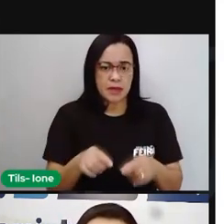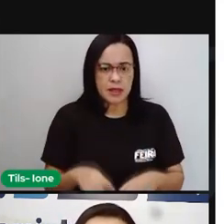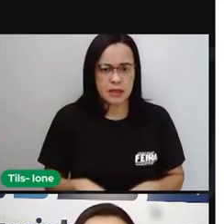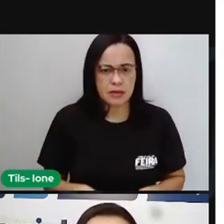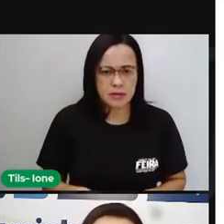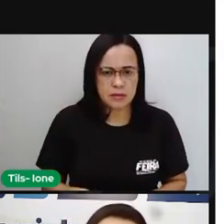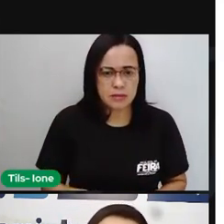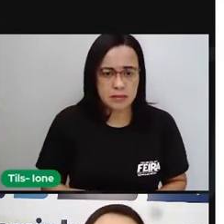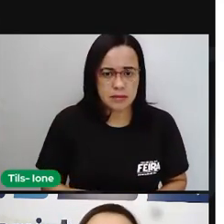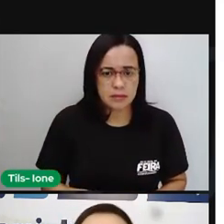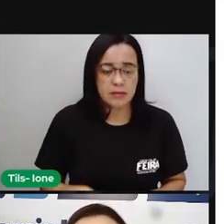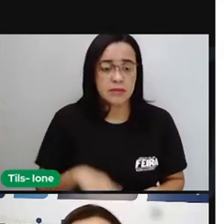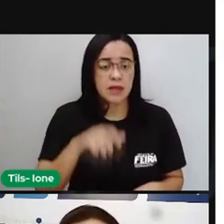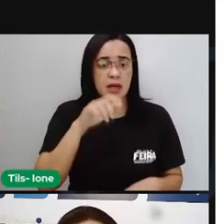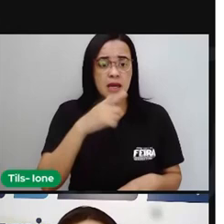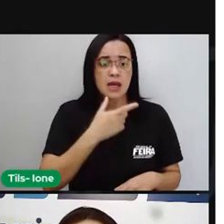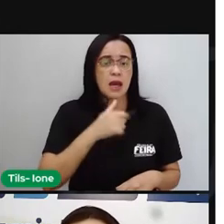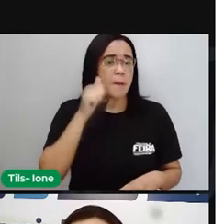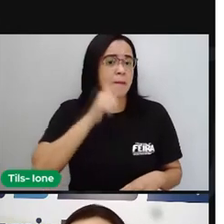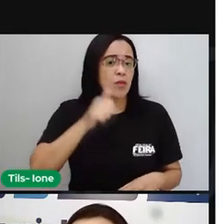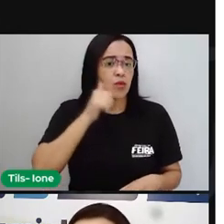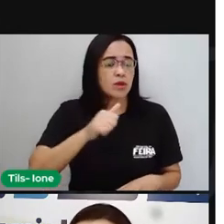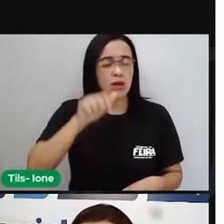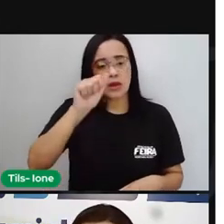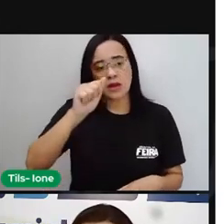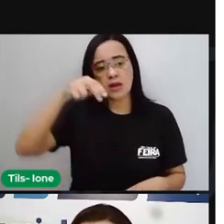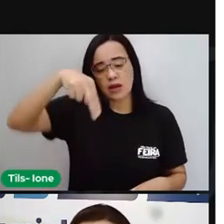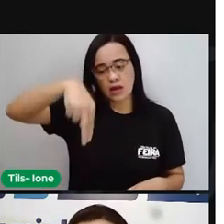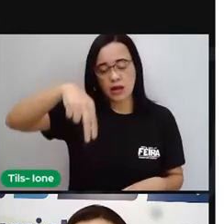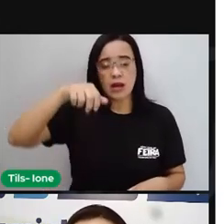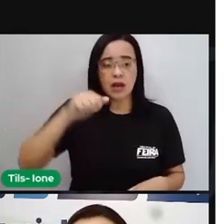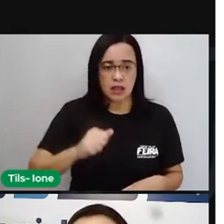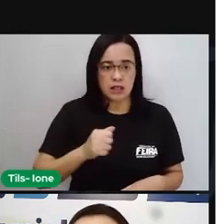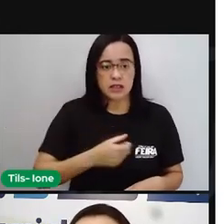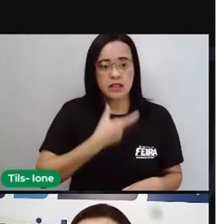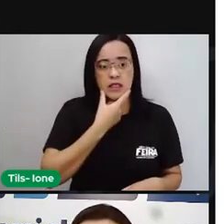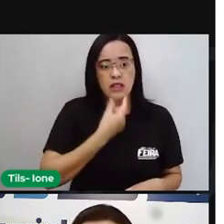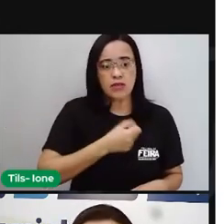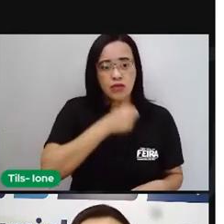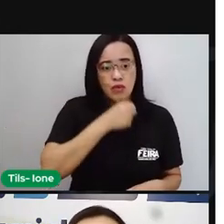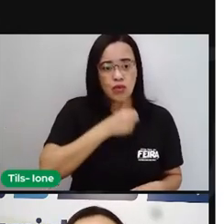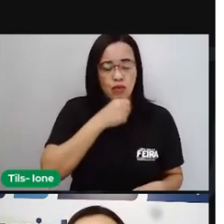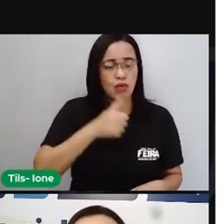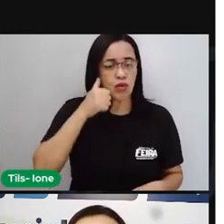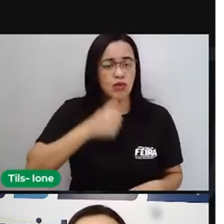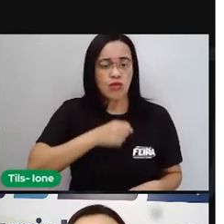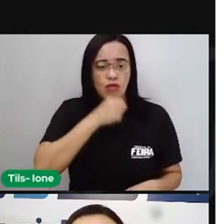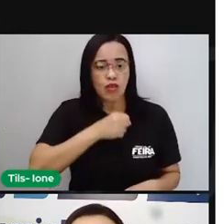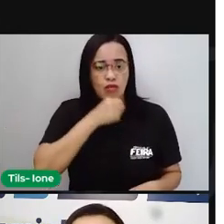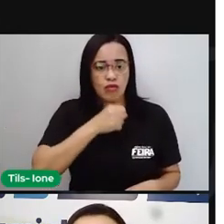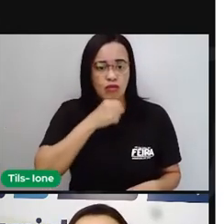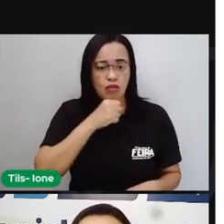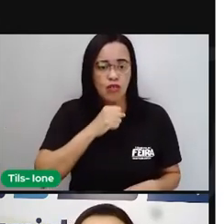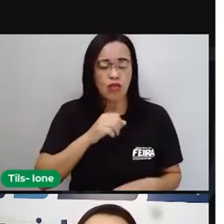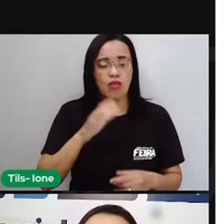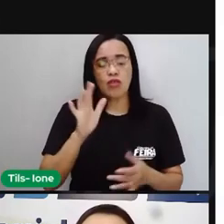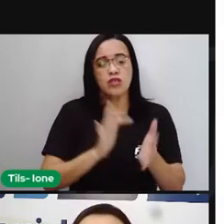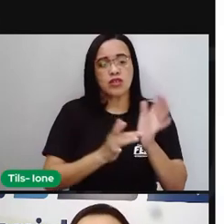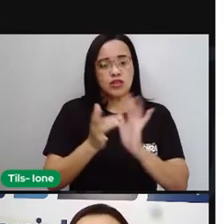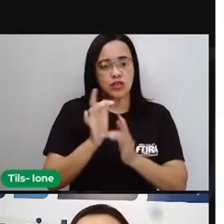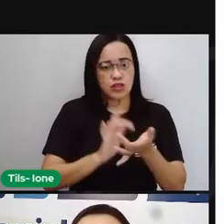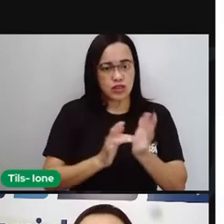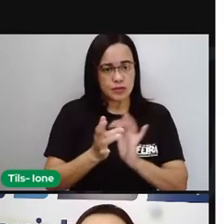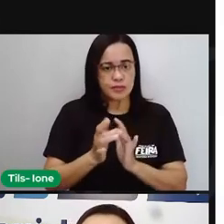santos, né? Ana e Joaquim, que são os avós de Jesus aí, os pais de Maria. E aí, por esse dia,